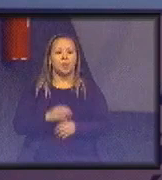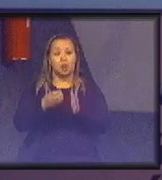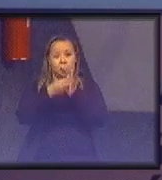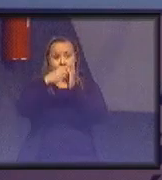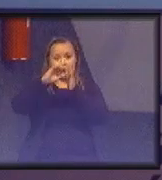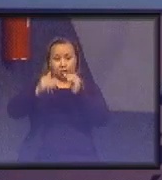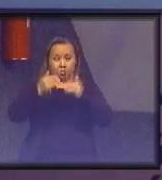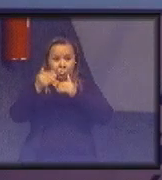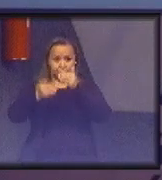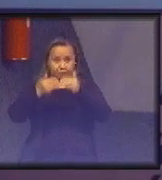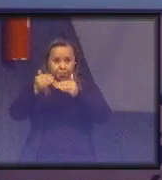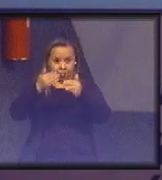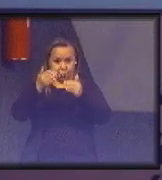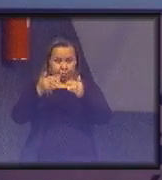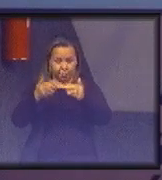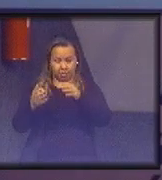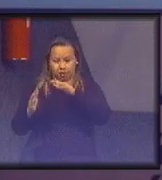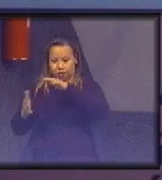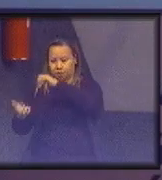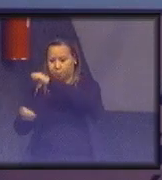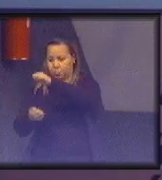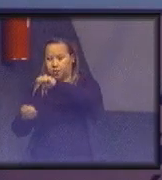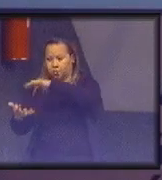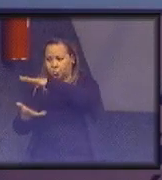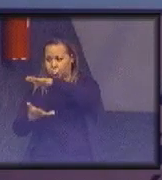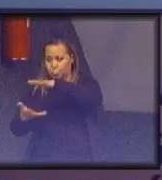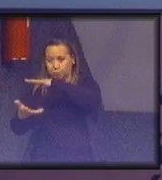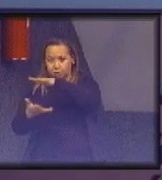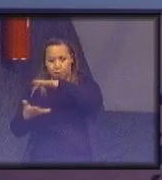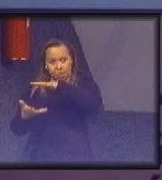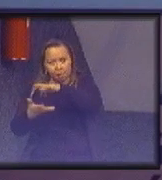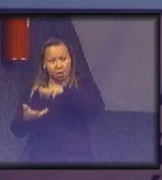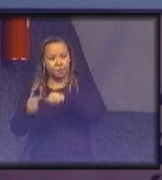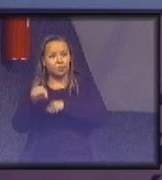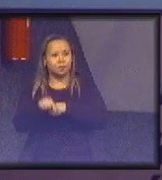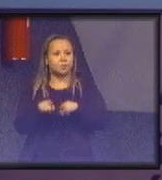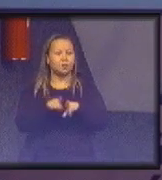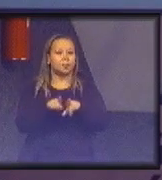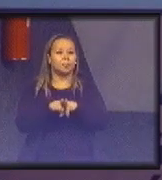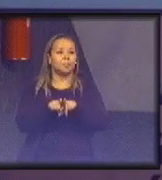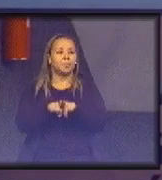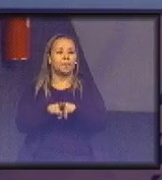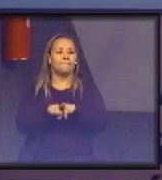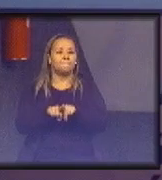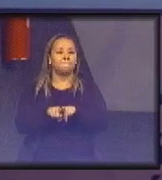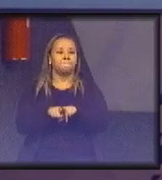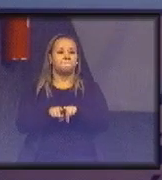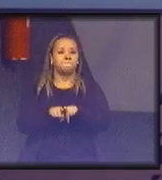desenvolvimento sustentável aqui, não é de sócio ambiental, ficou um errinho, mas,